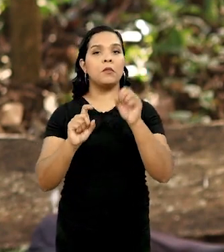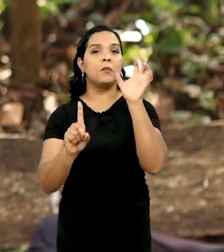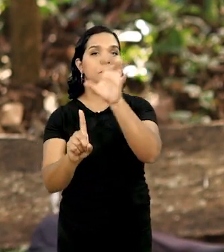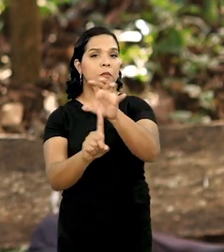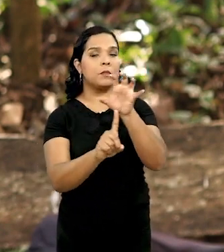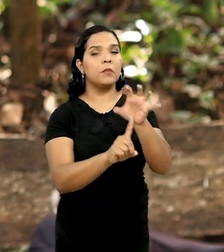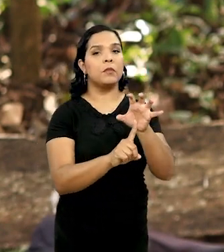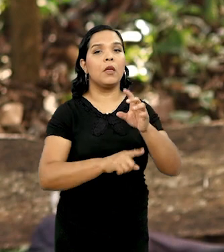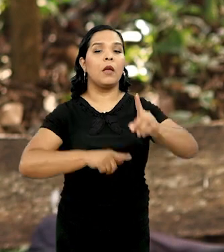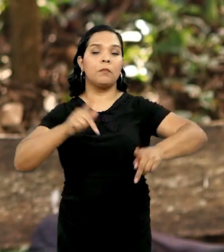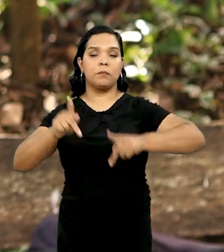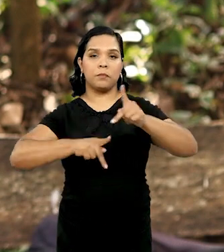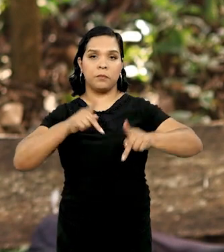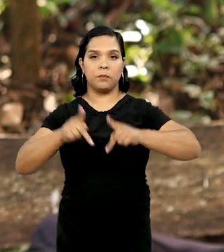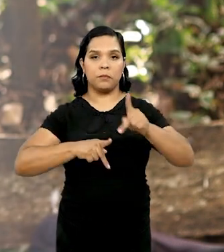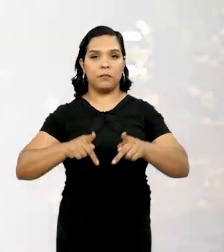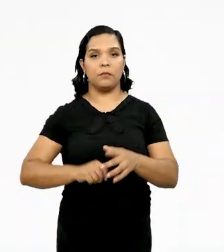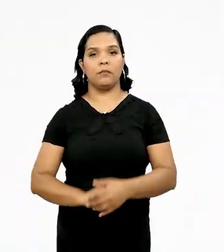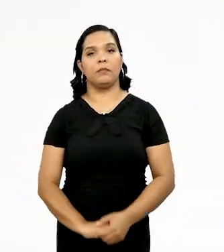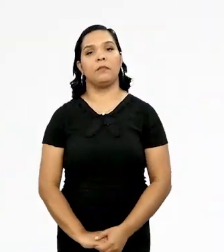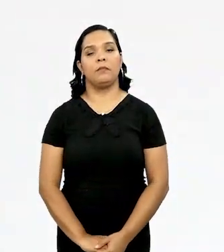afetar o dia a dia da população.